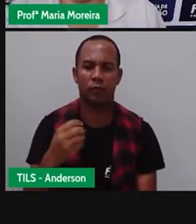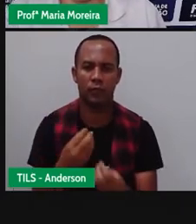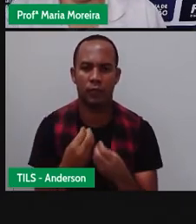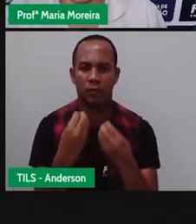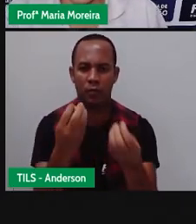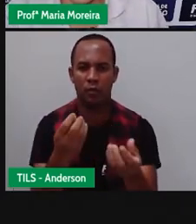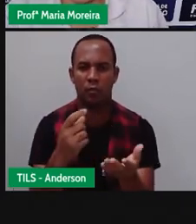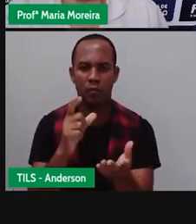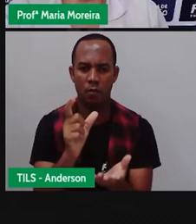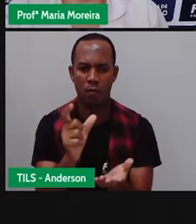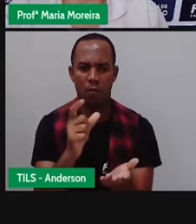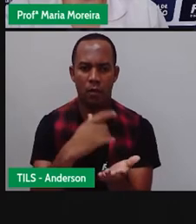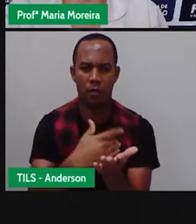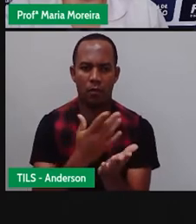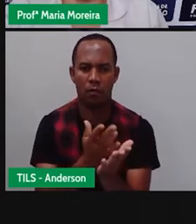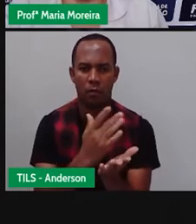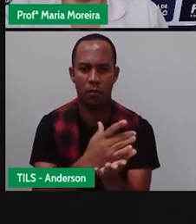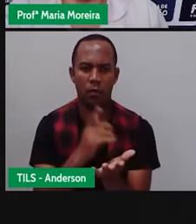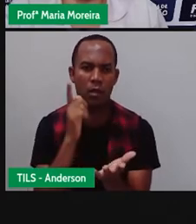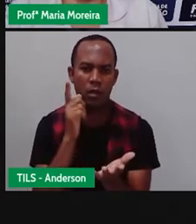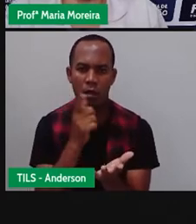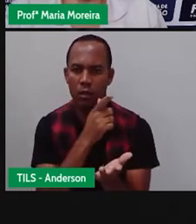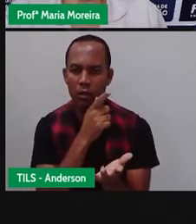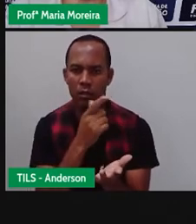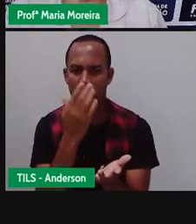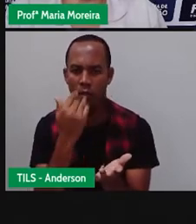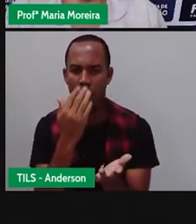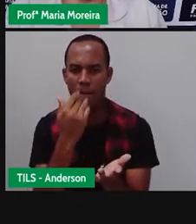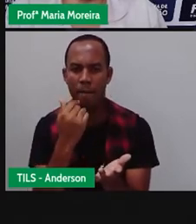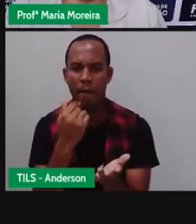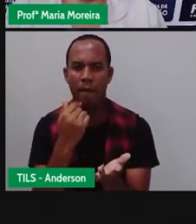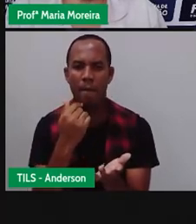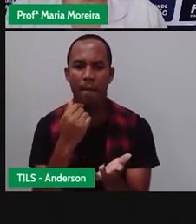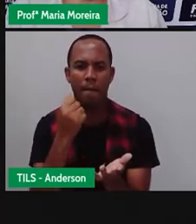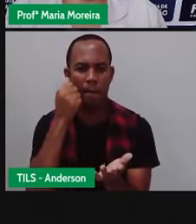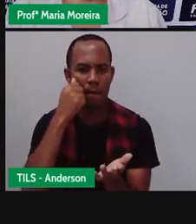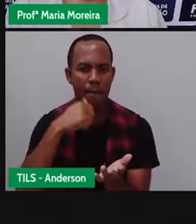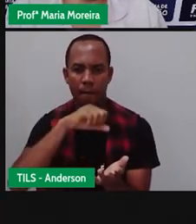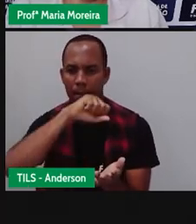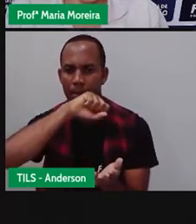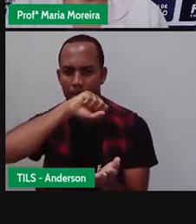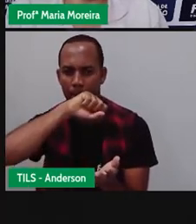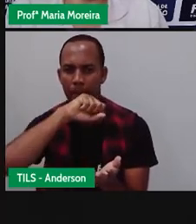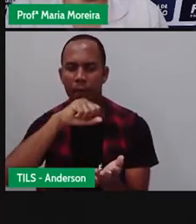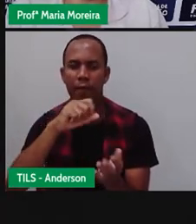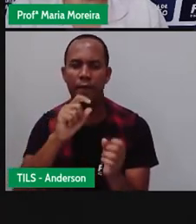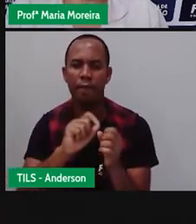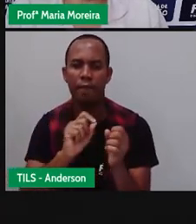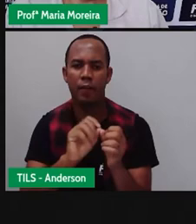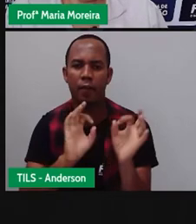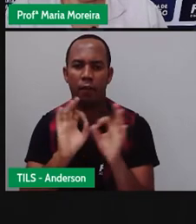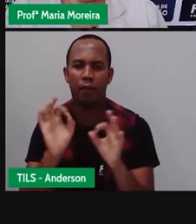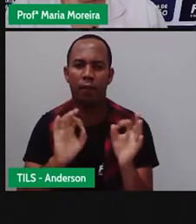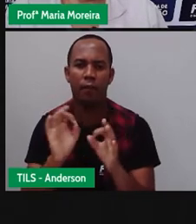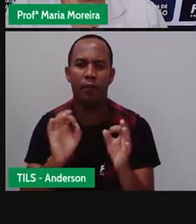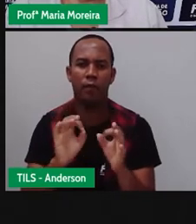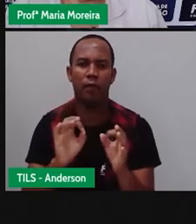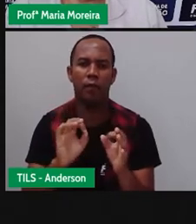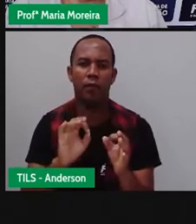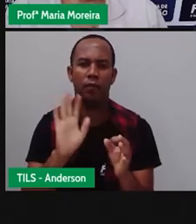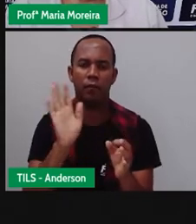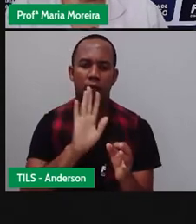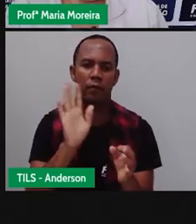Gustavo. É para a hora do recreio. Foi minha mãe que fez. Está uma delícia. Até mais, Ana.